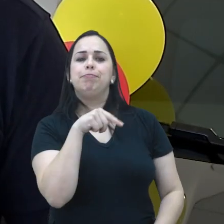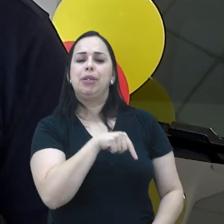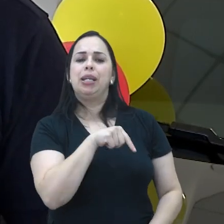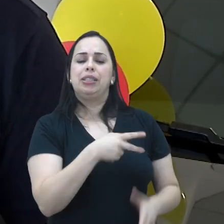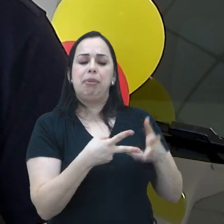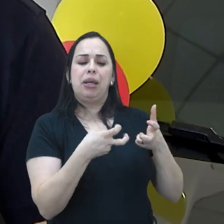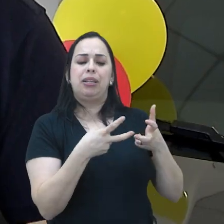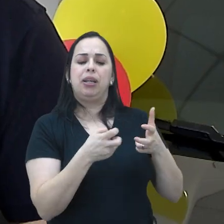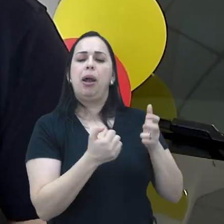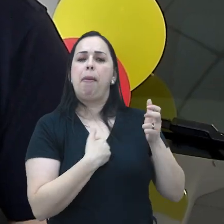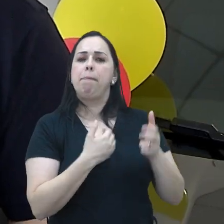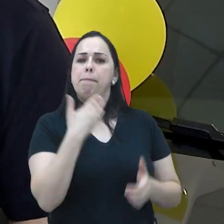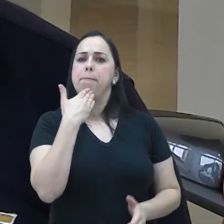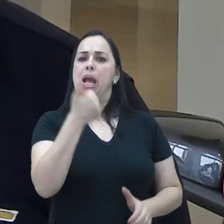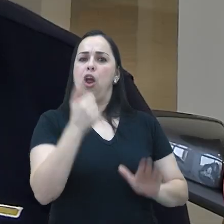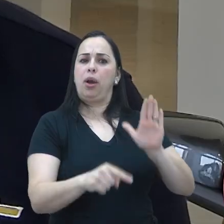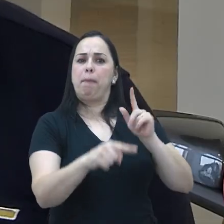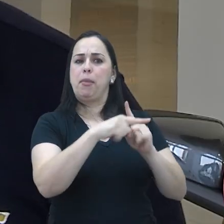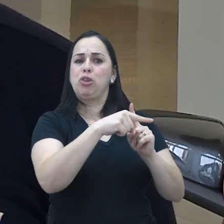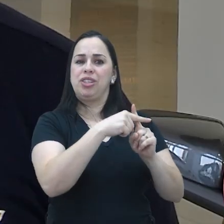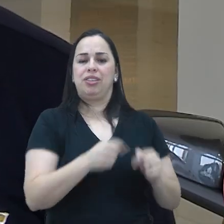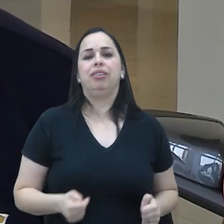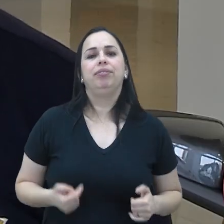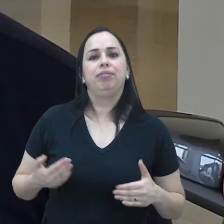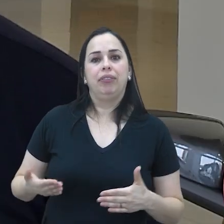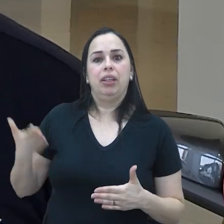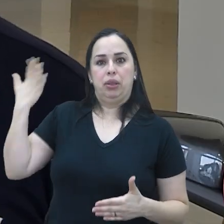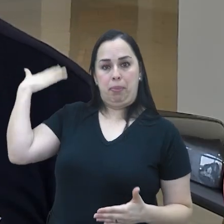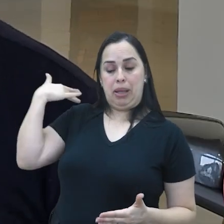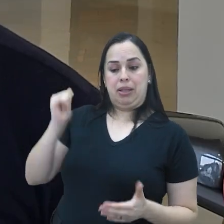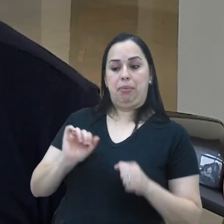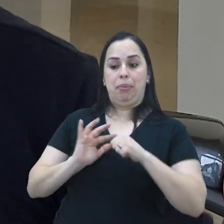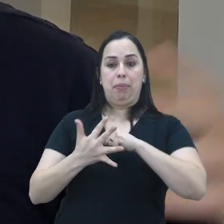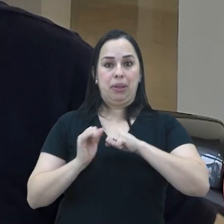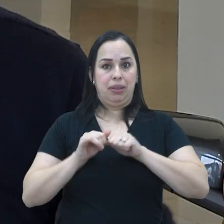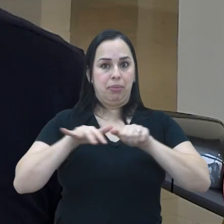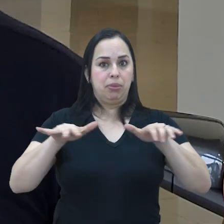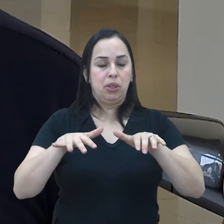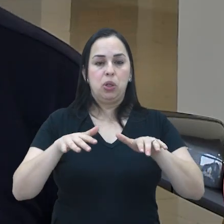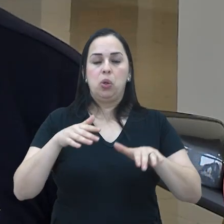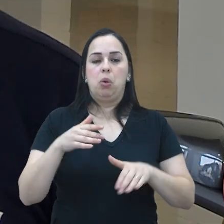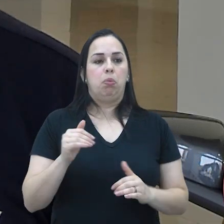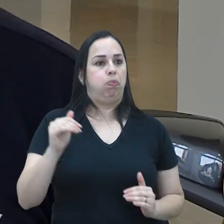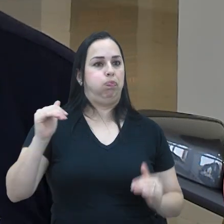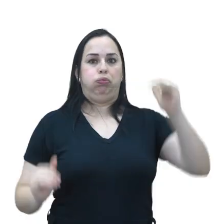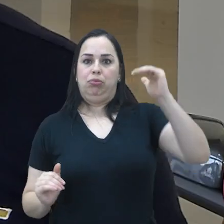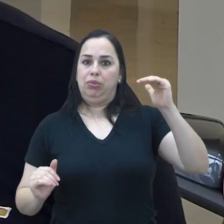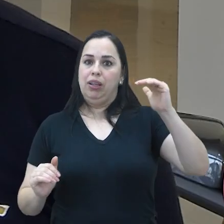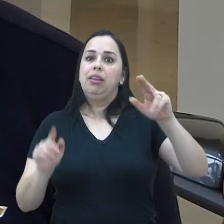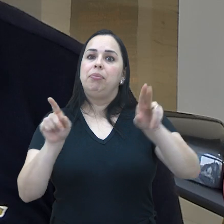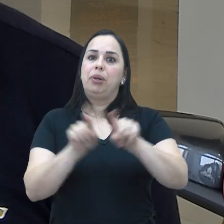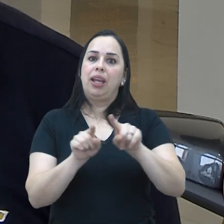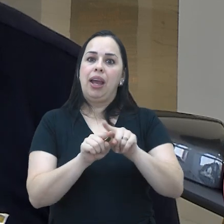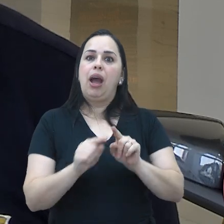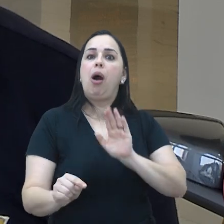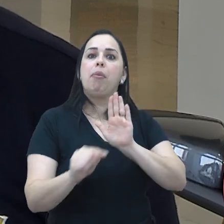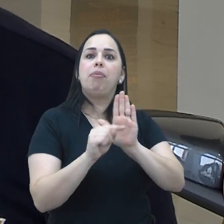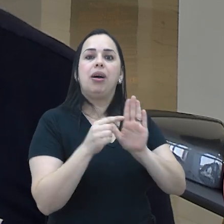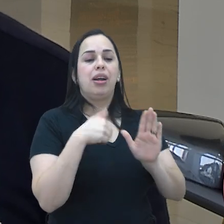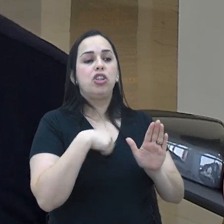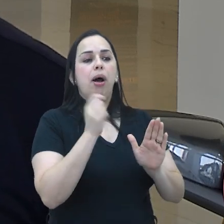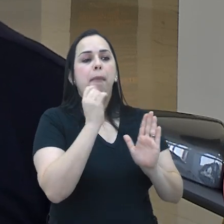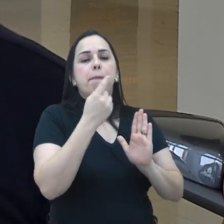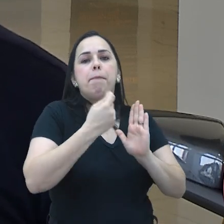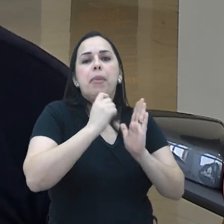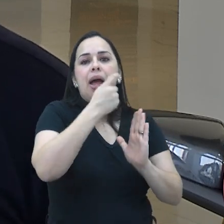condições mais vantajosas. Desde a pandemia, deu um boom no consórcio. A vantagem é que o consórcio